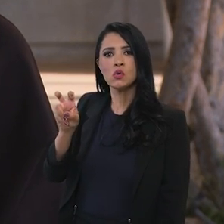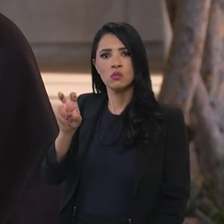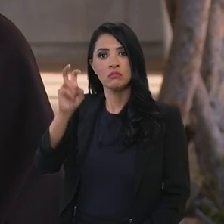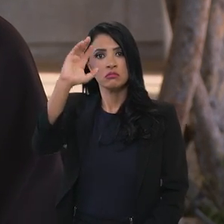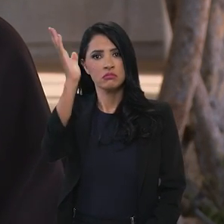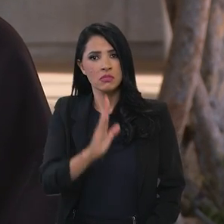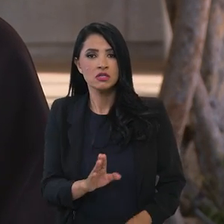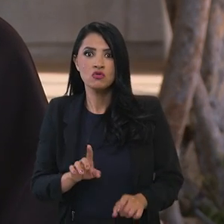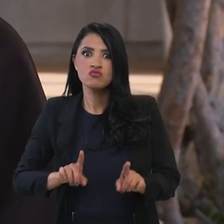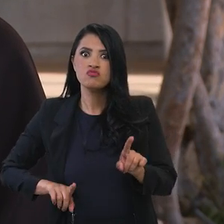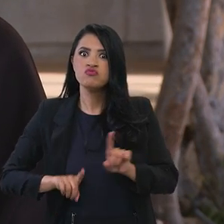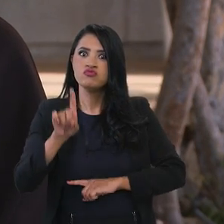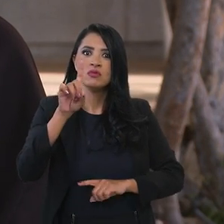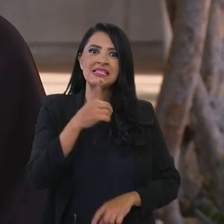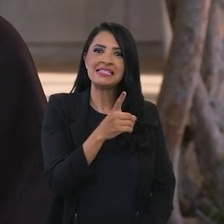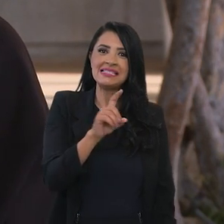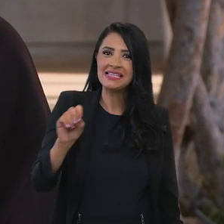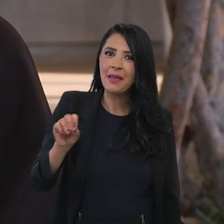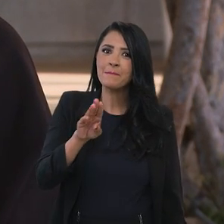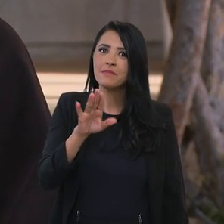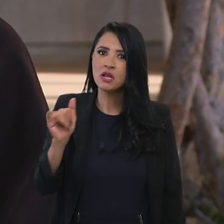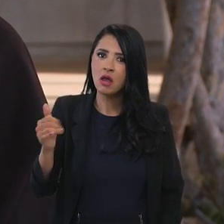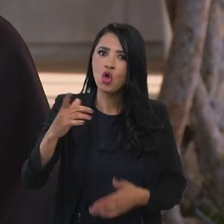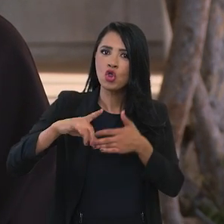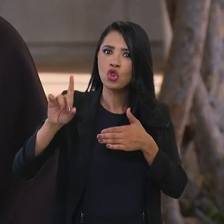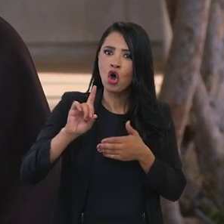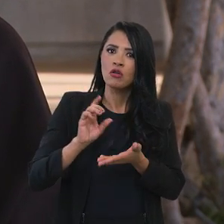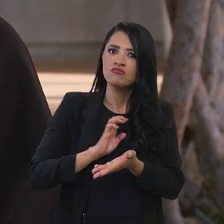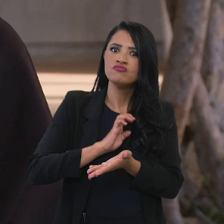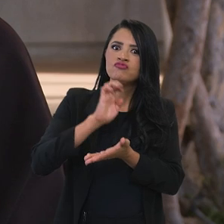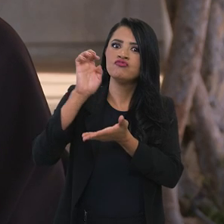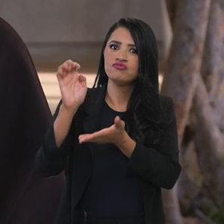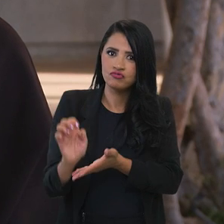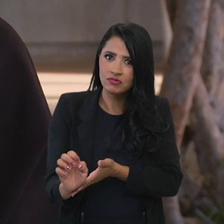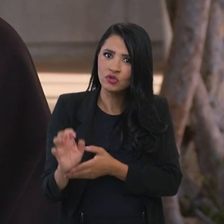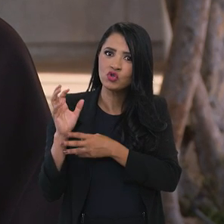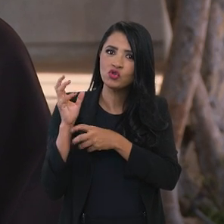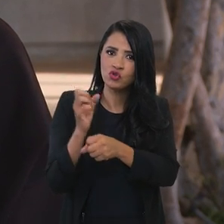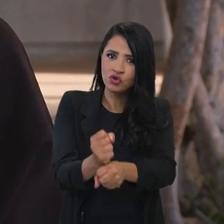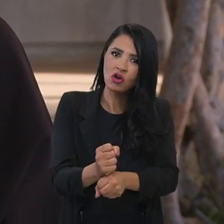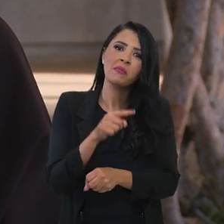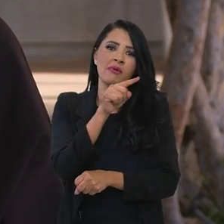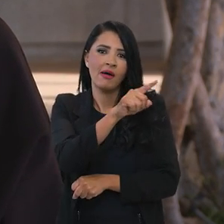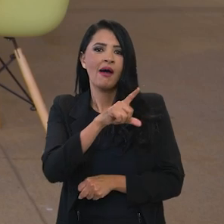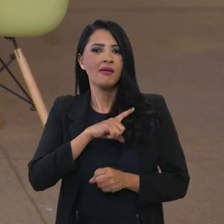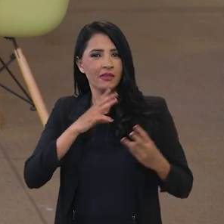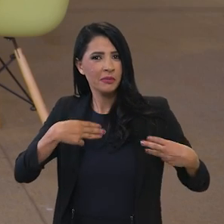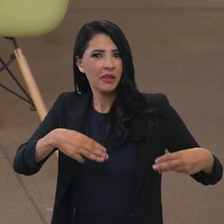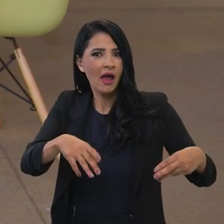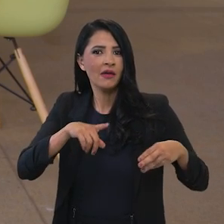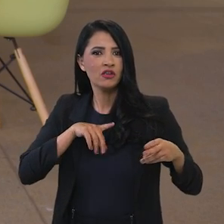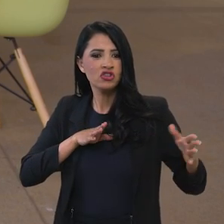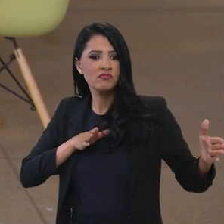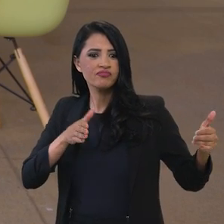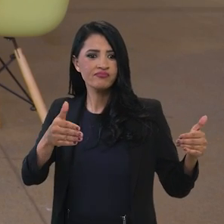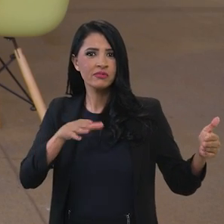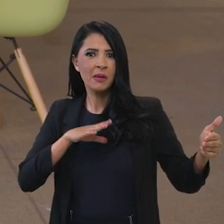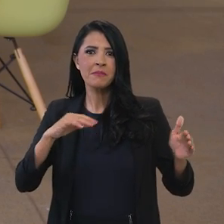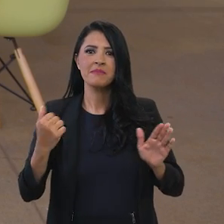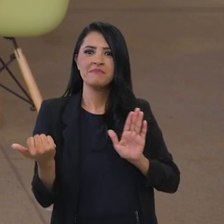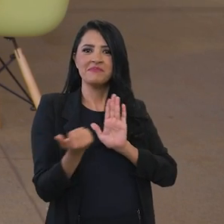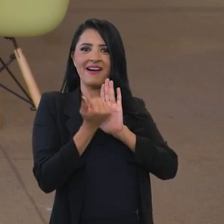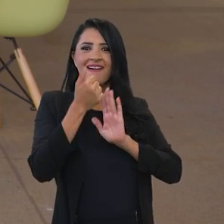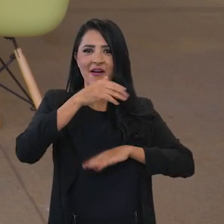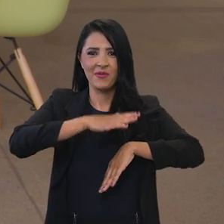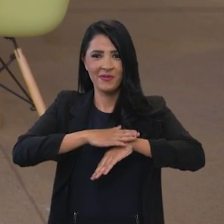importância das exportações para a nossa economia e para chamar a atenção para as empresas que ainda não exportam para que considerem a